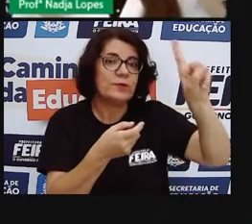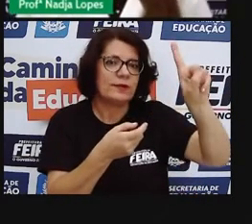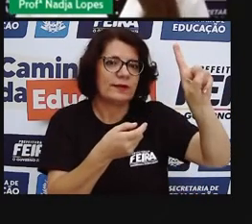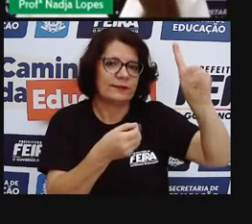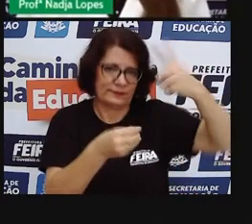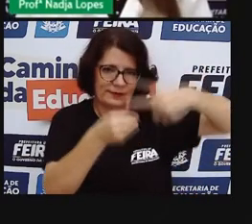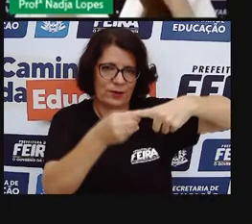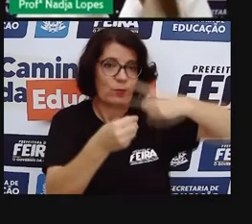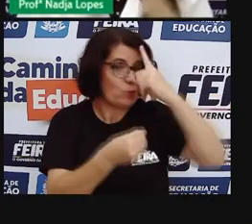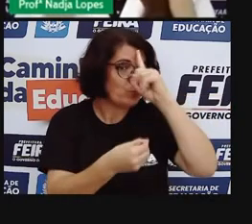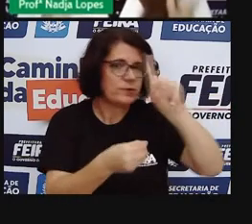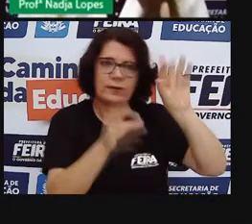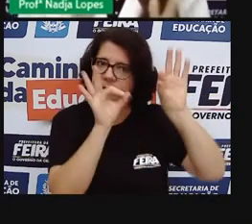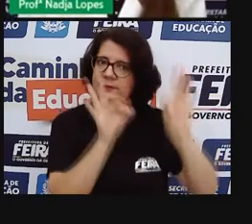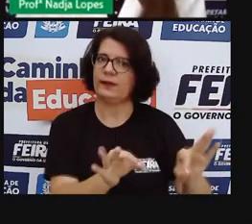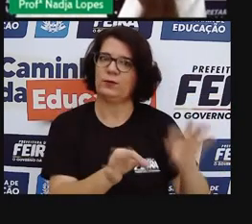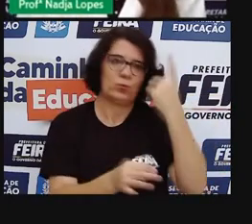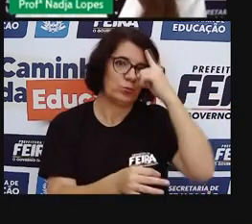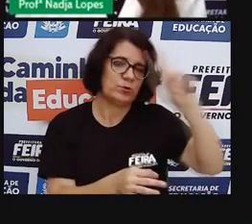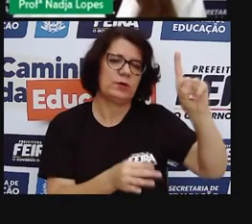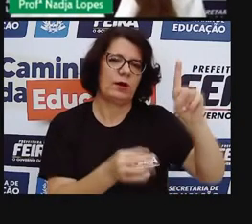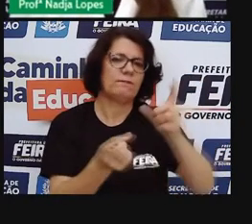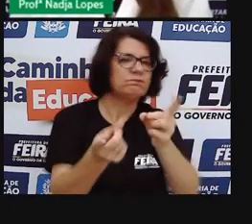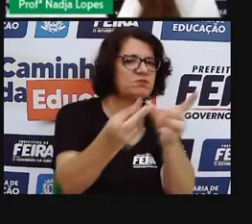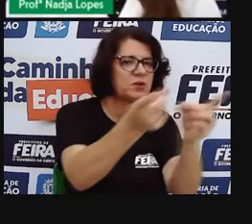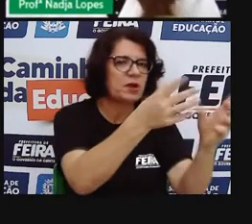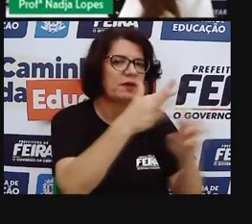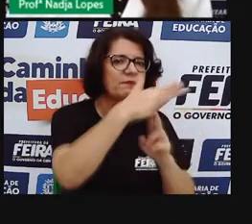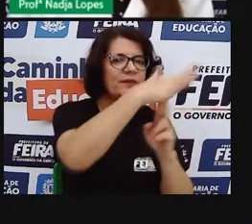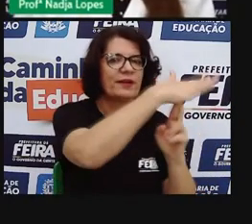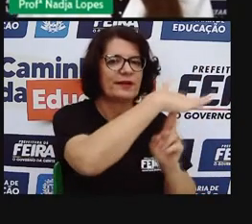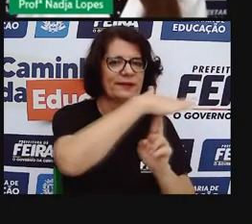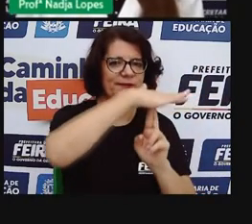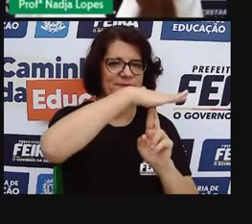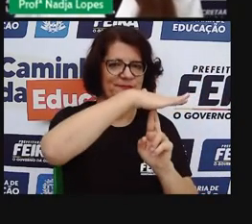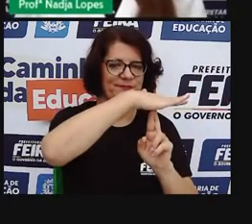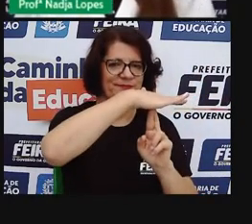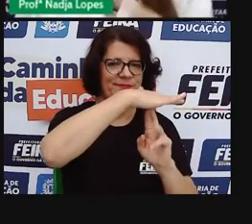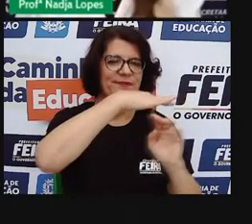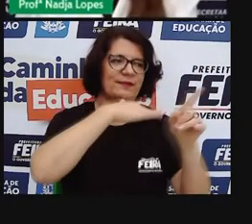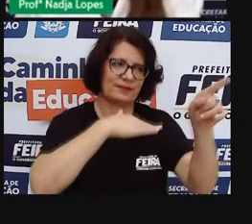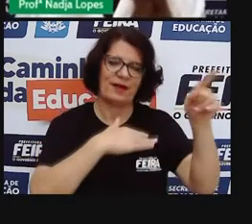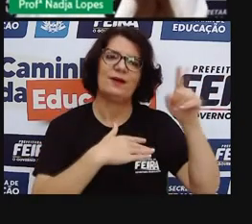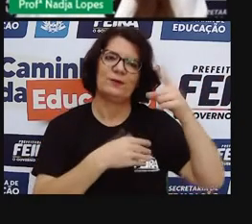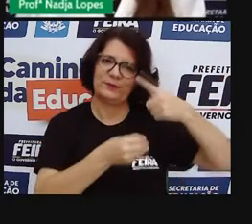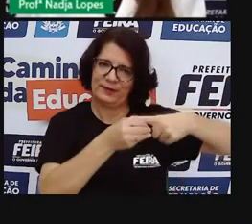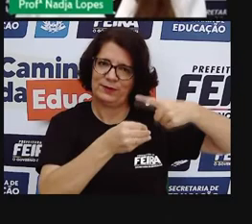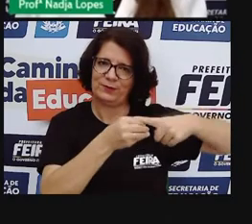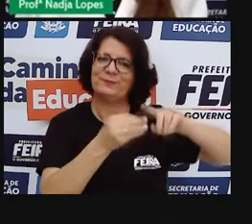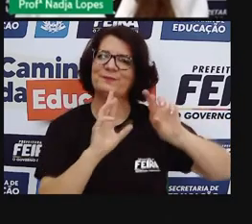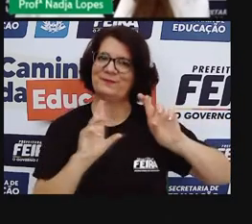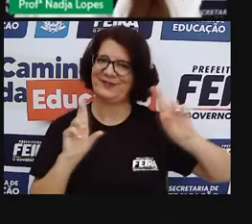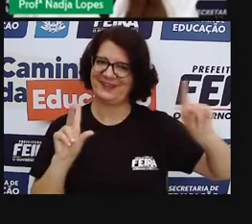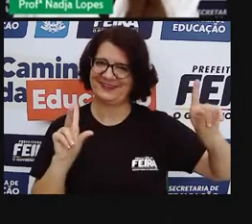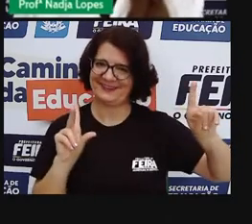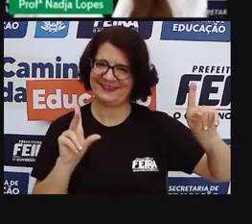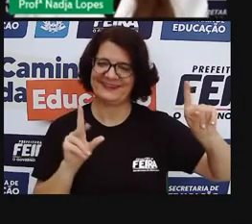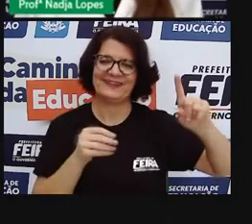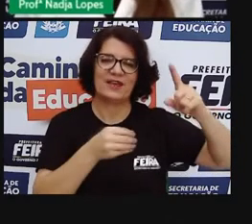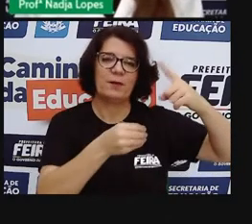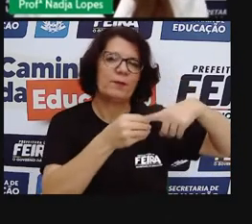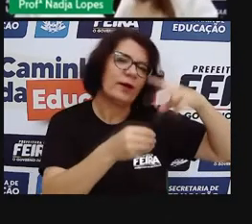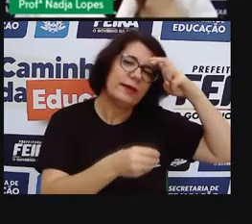para a feira. Um dia da feira. Então, eu conheço mesmo locais, né? Que é na segunda feira, que é na